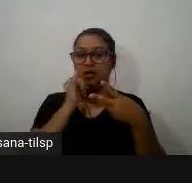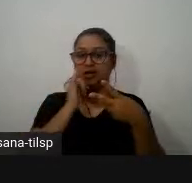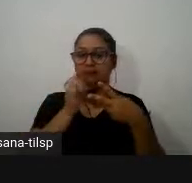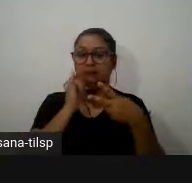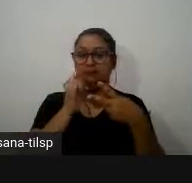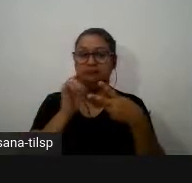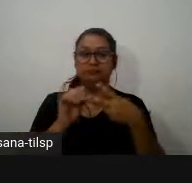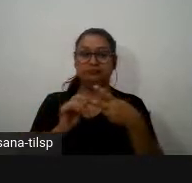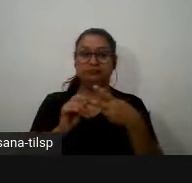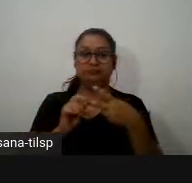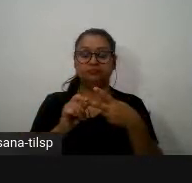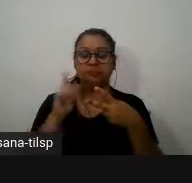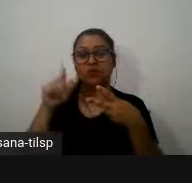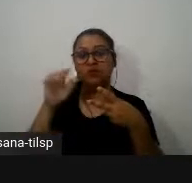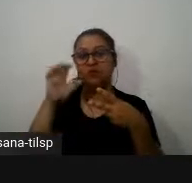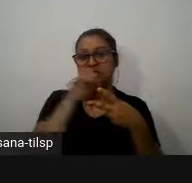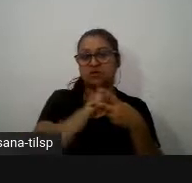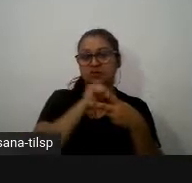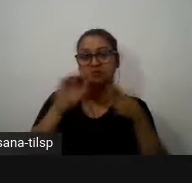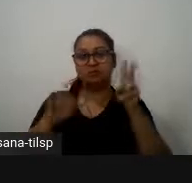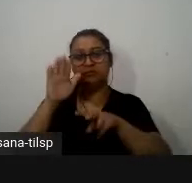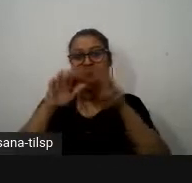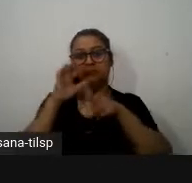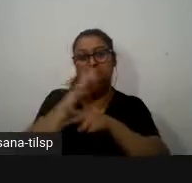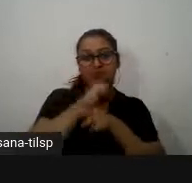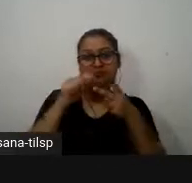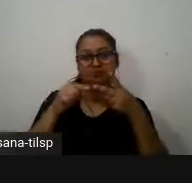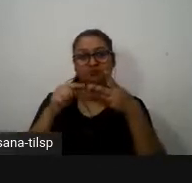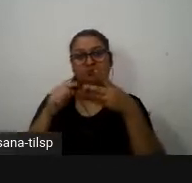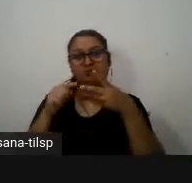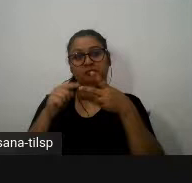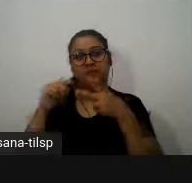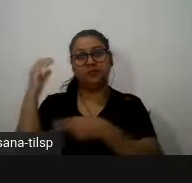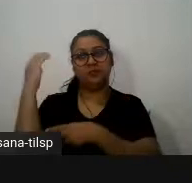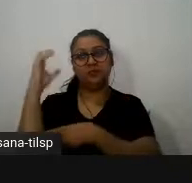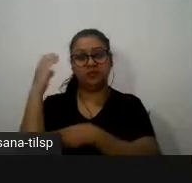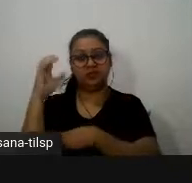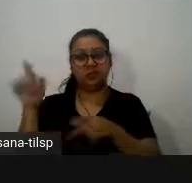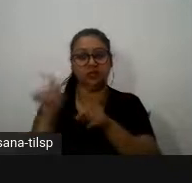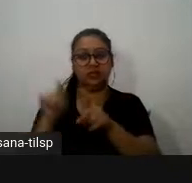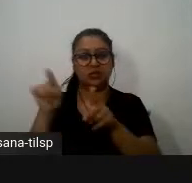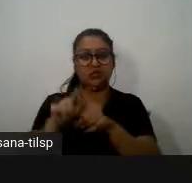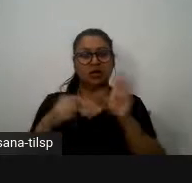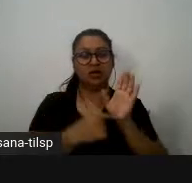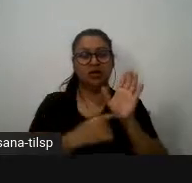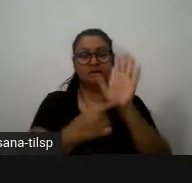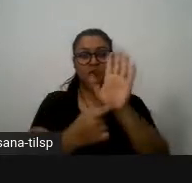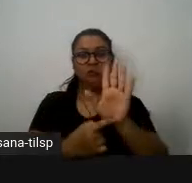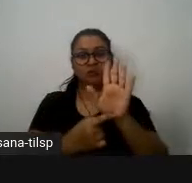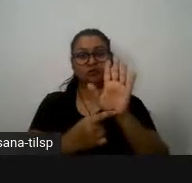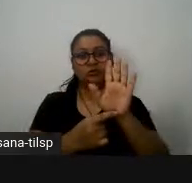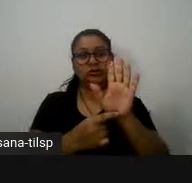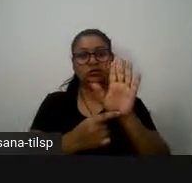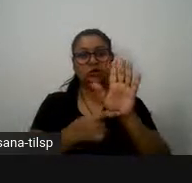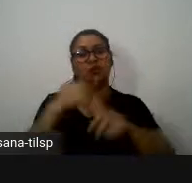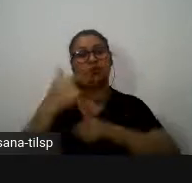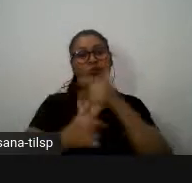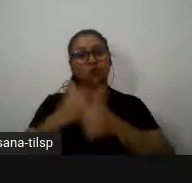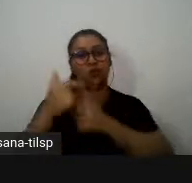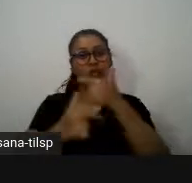bocadinho breve ou seja mesmo de forma sintética e também para ilustrar o trabalho que foi